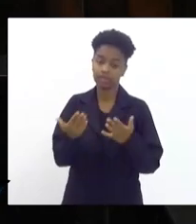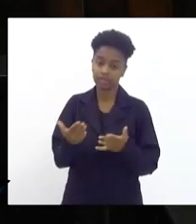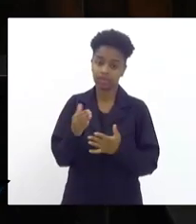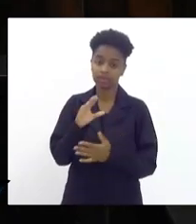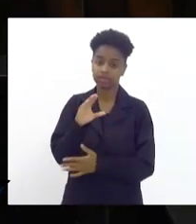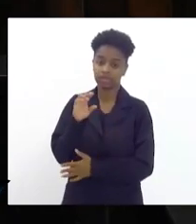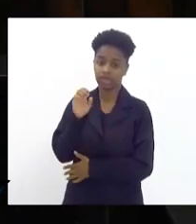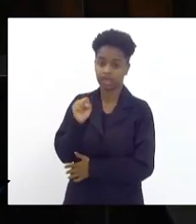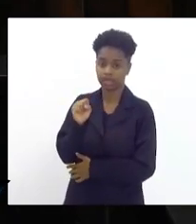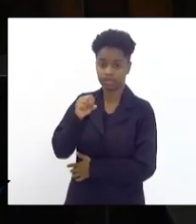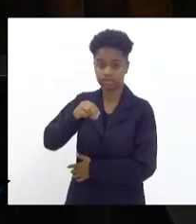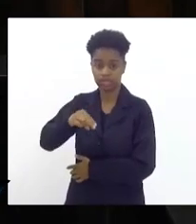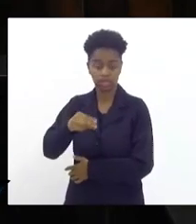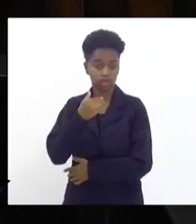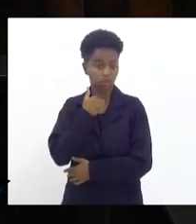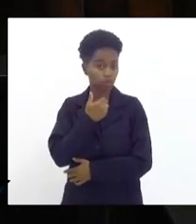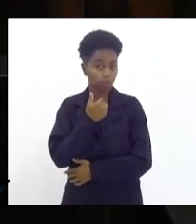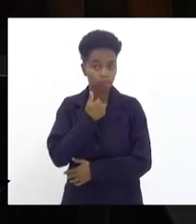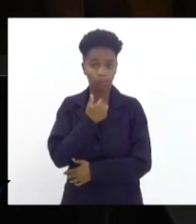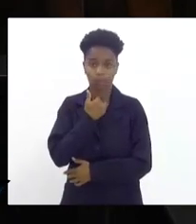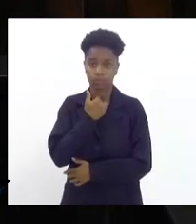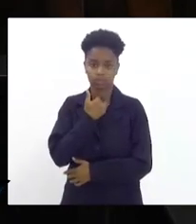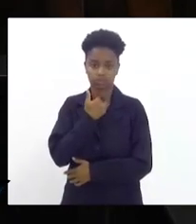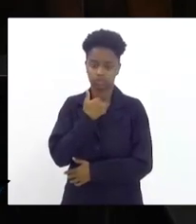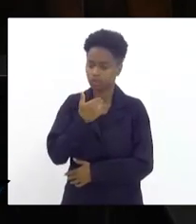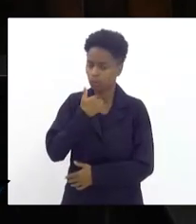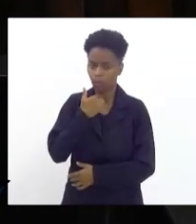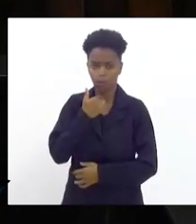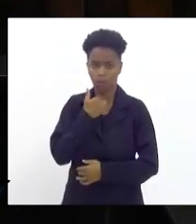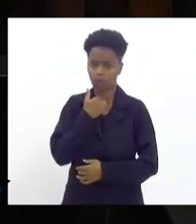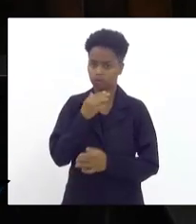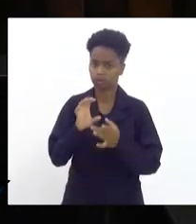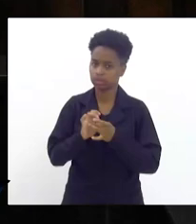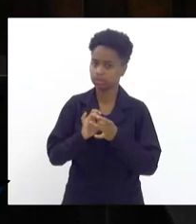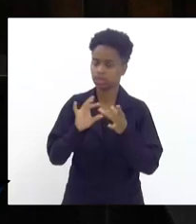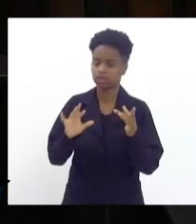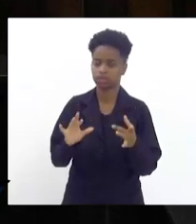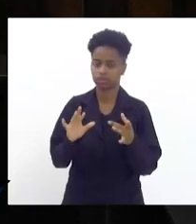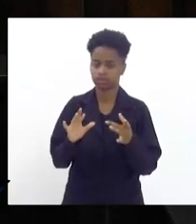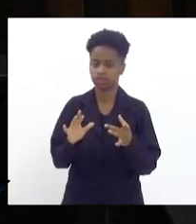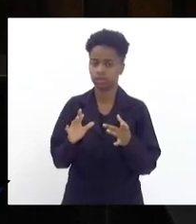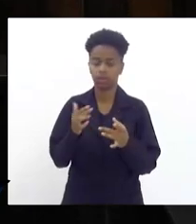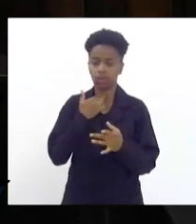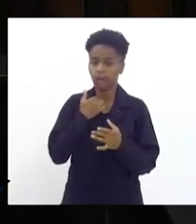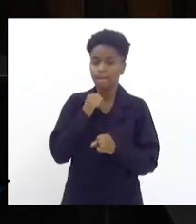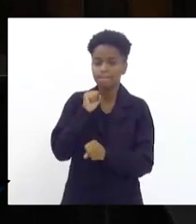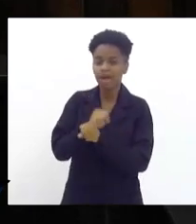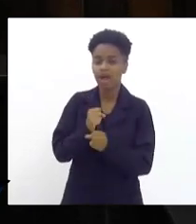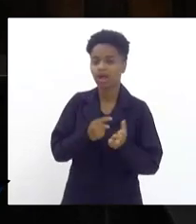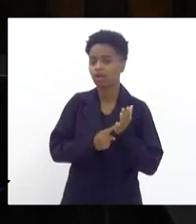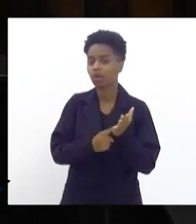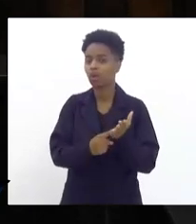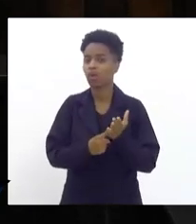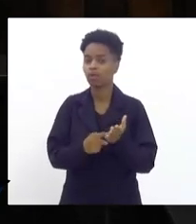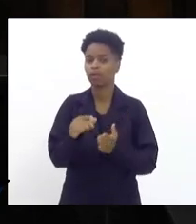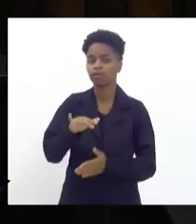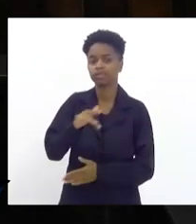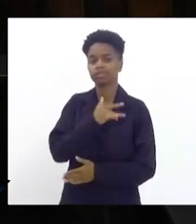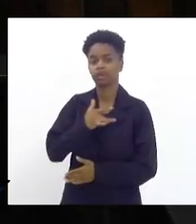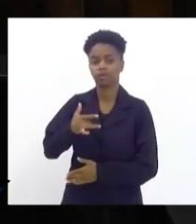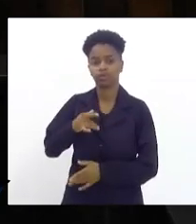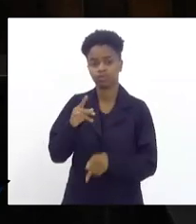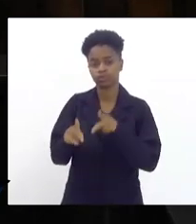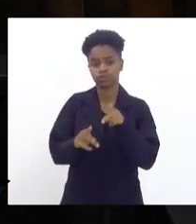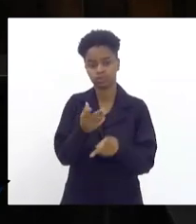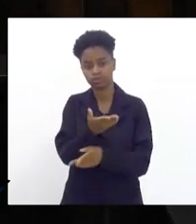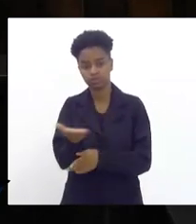CSN não pode, de forma alguma, deixar de ter seu compromisso com a saúde da população